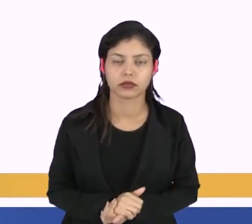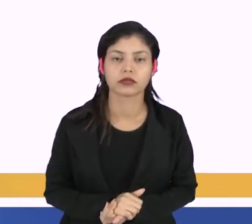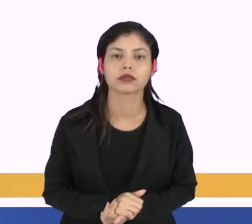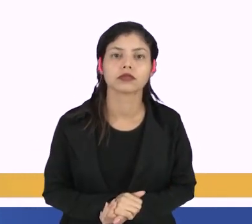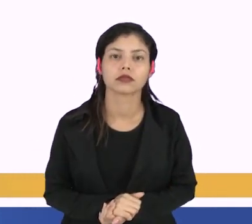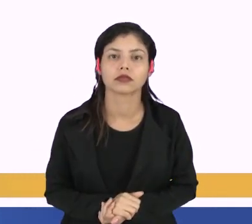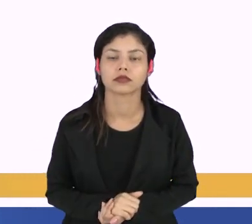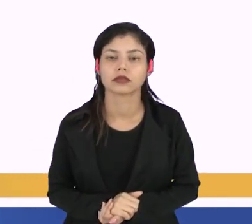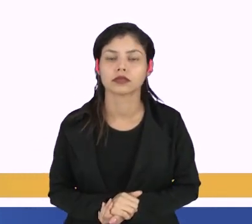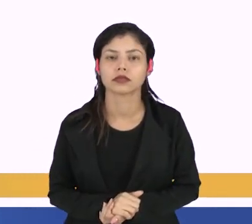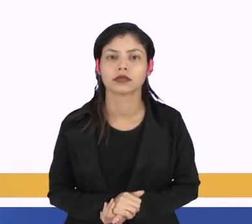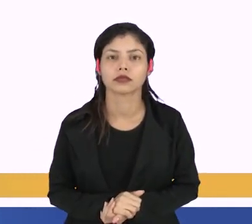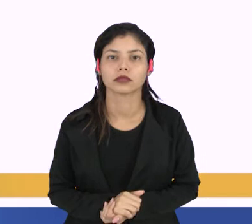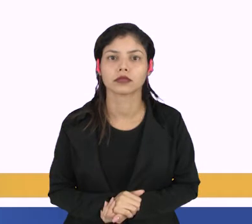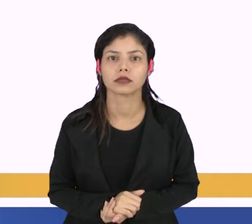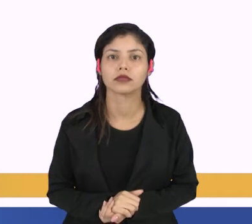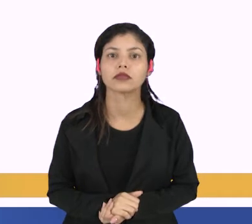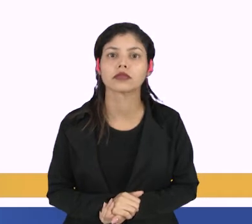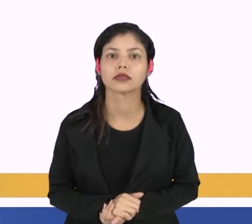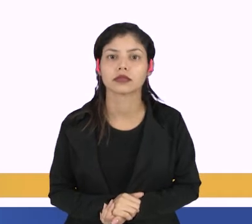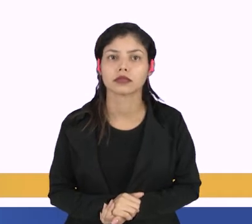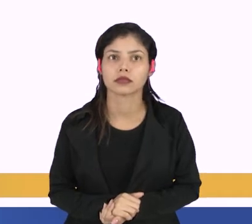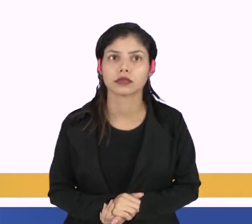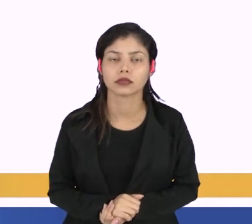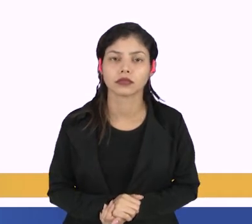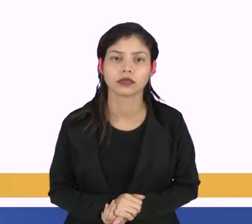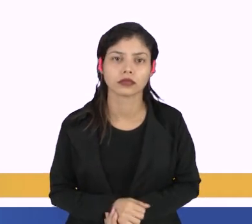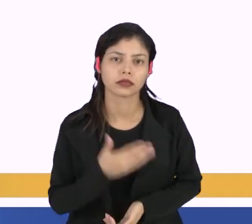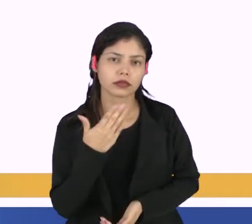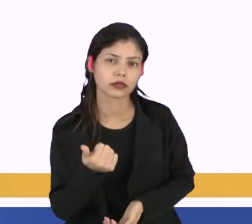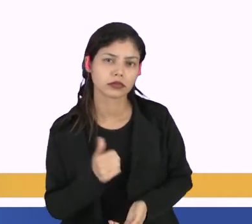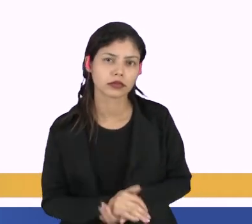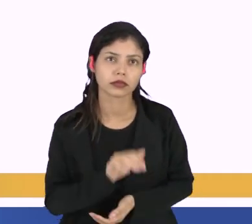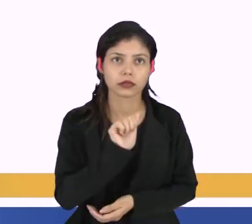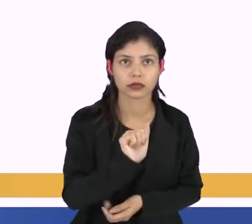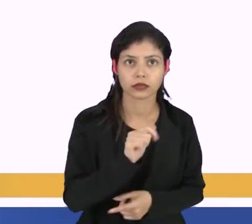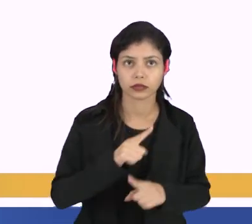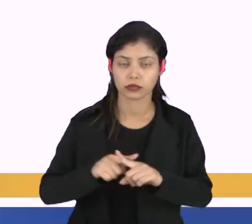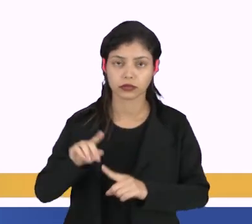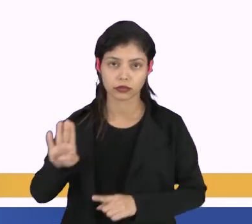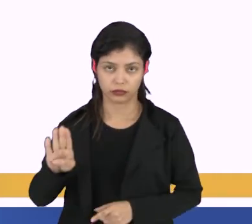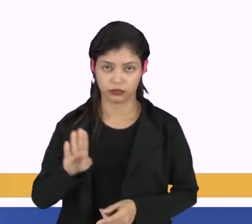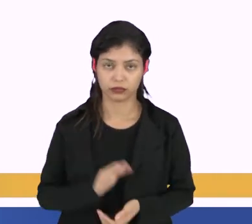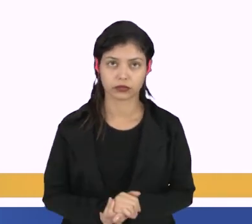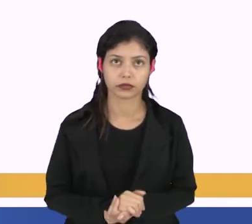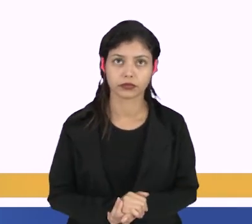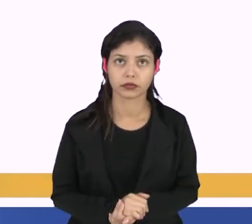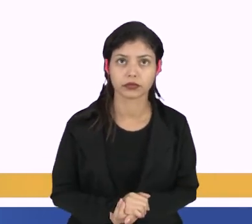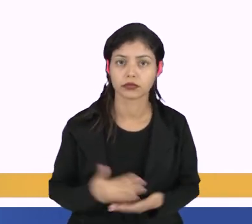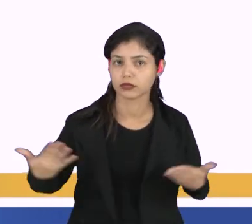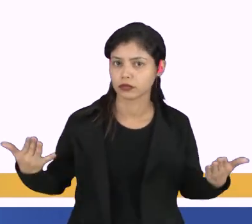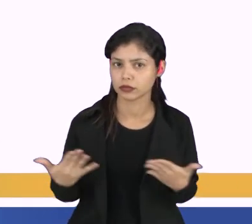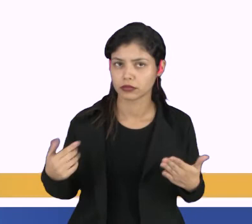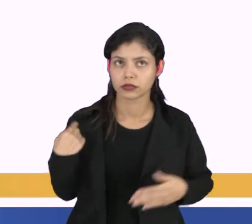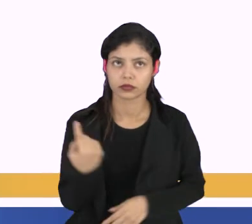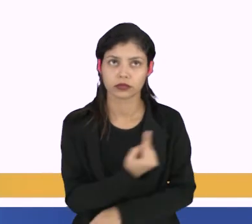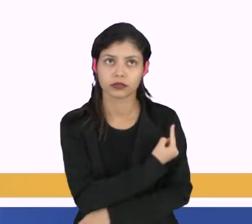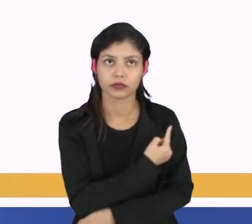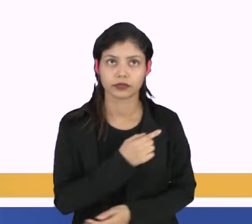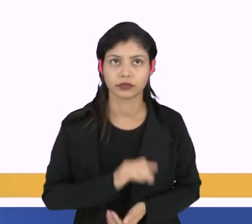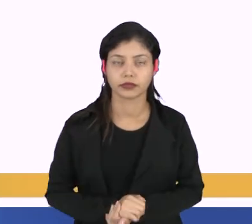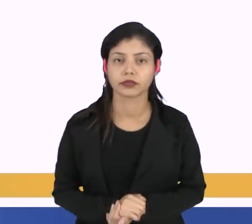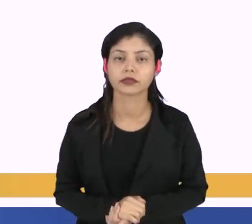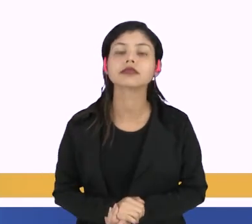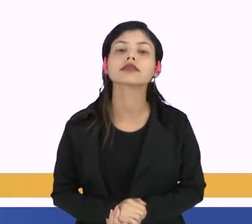e 17. Tudo bem? Então esse foi o produto de A vezes B. Agora nós vamos, ao